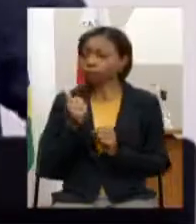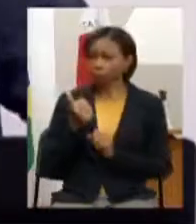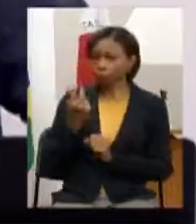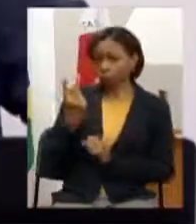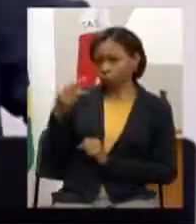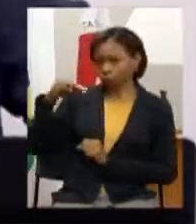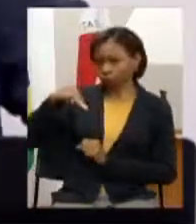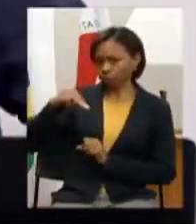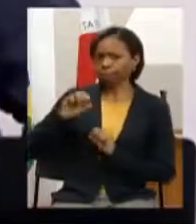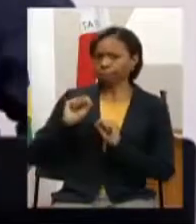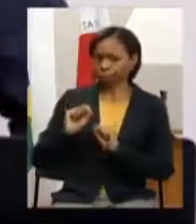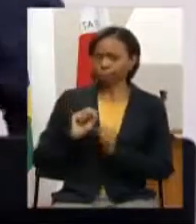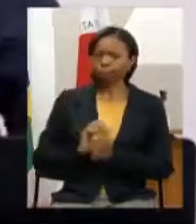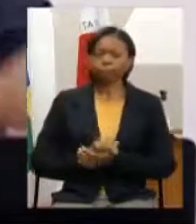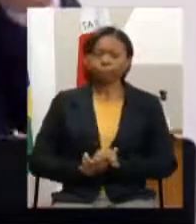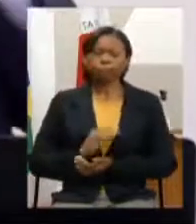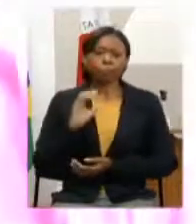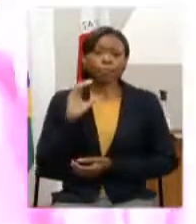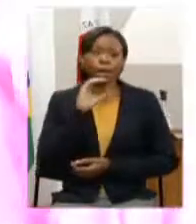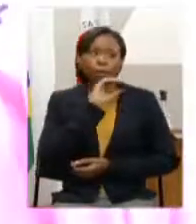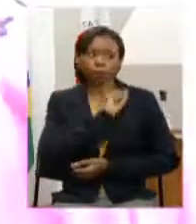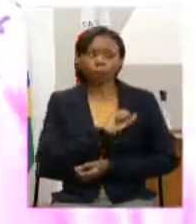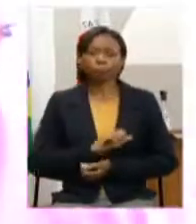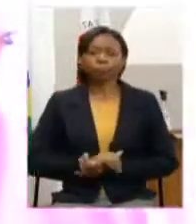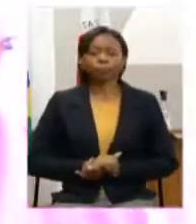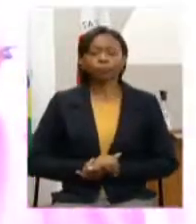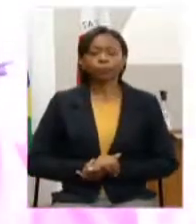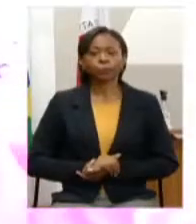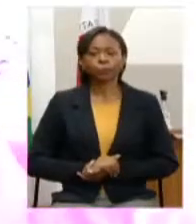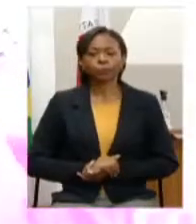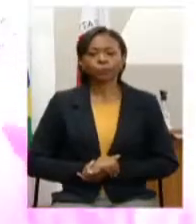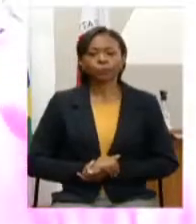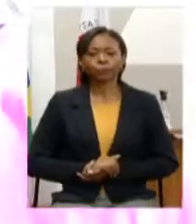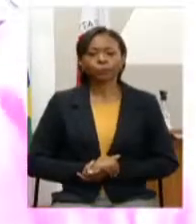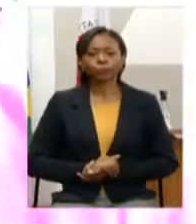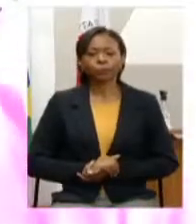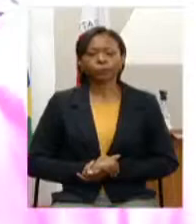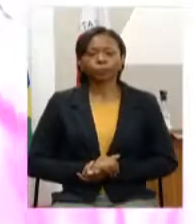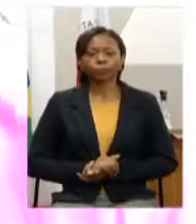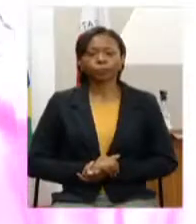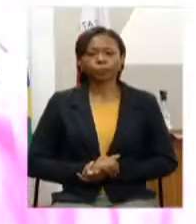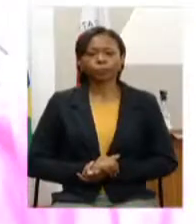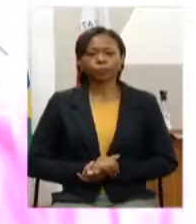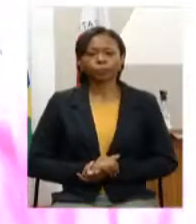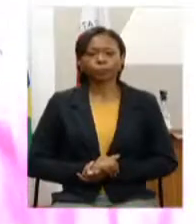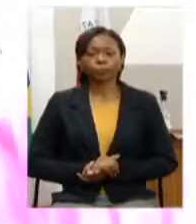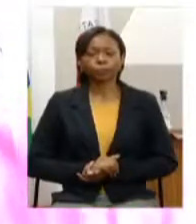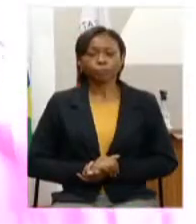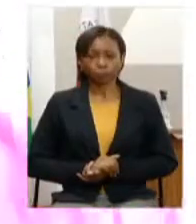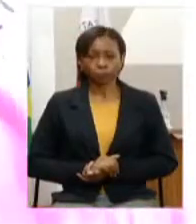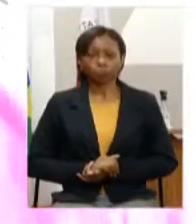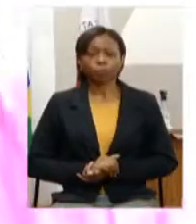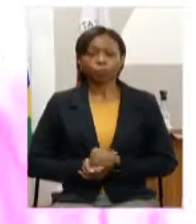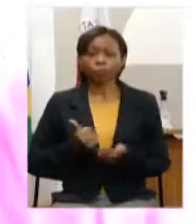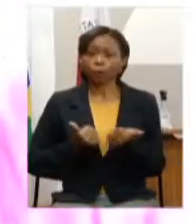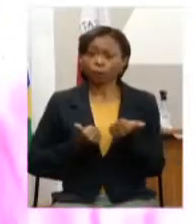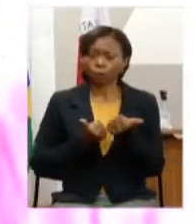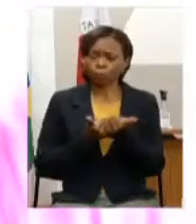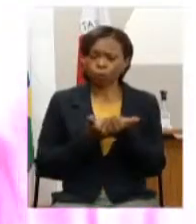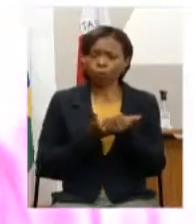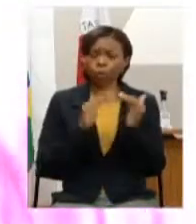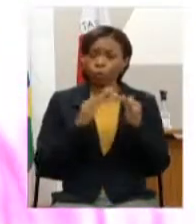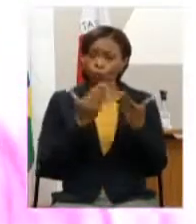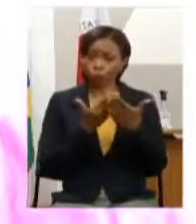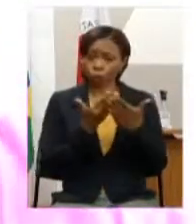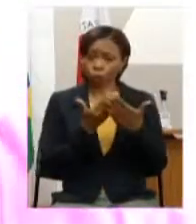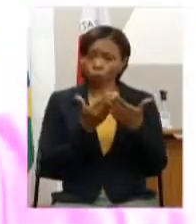minutos tá ok rapidinho então o programa de apoio às escolas família agrícola no Estado